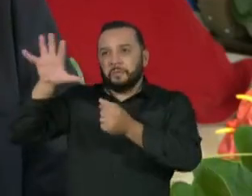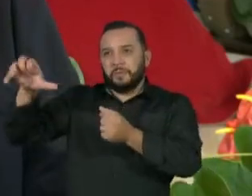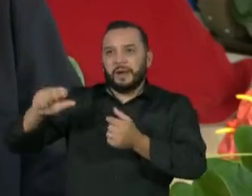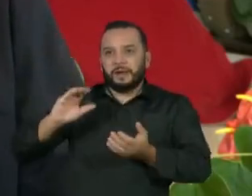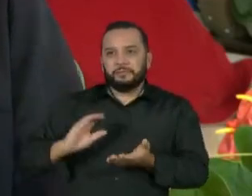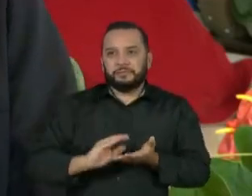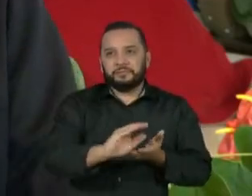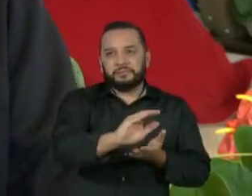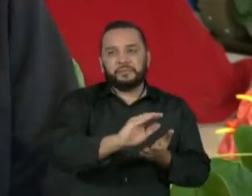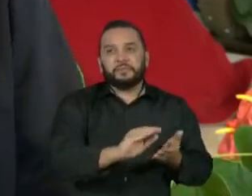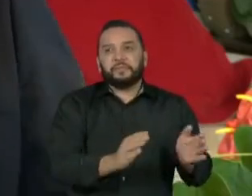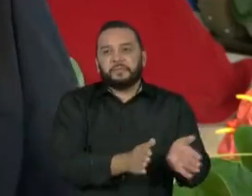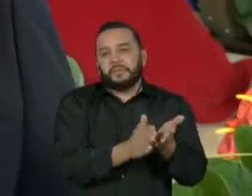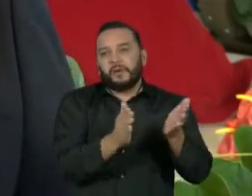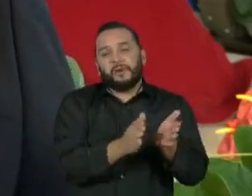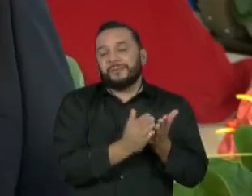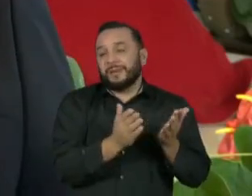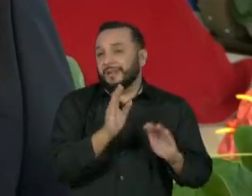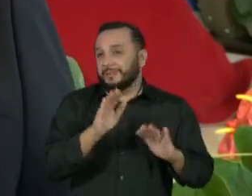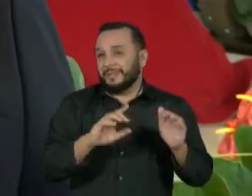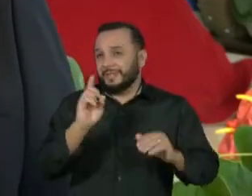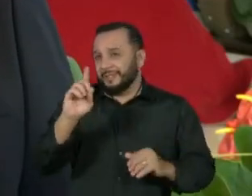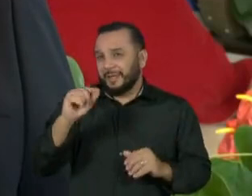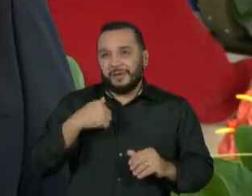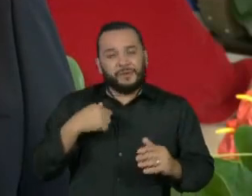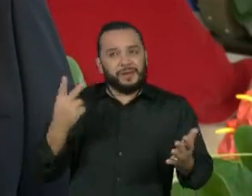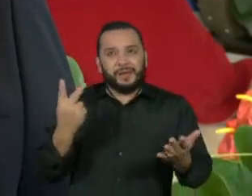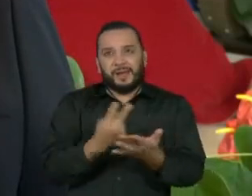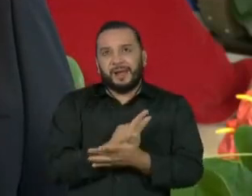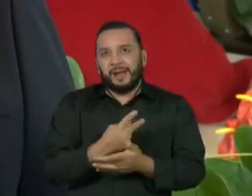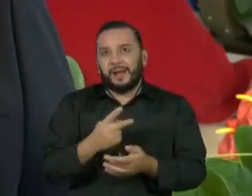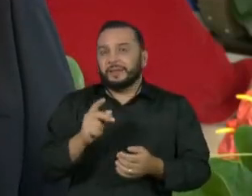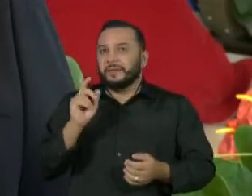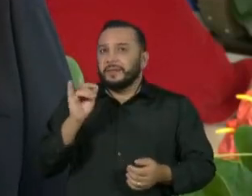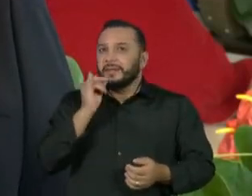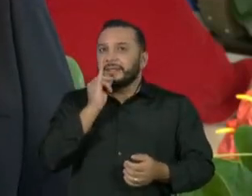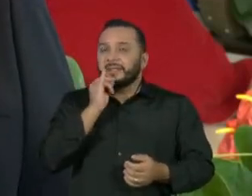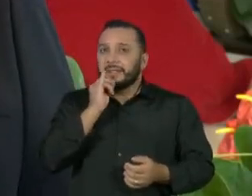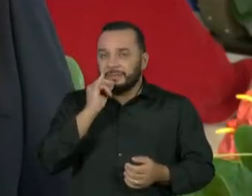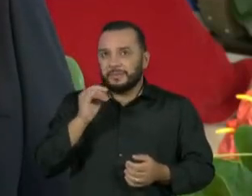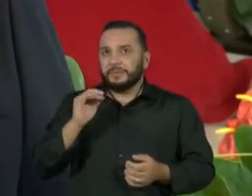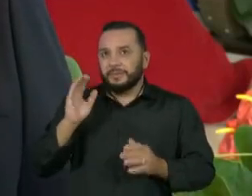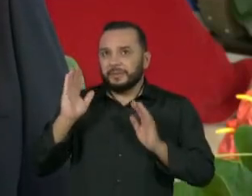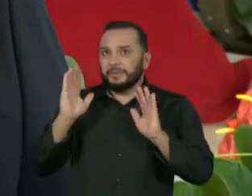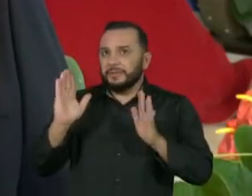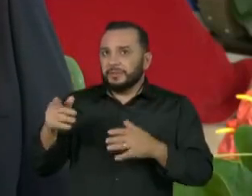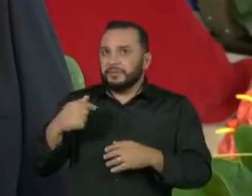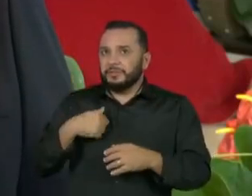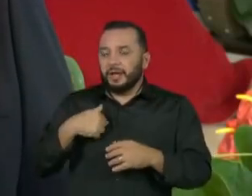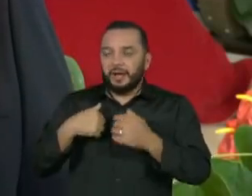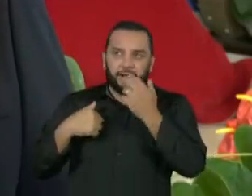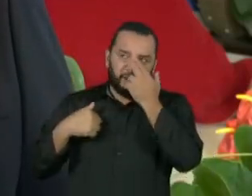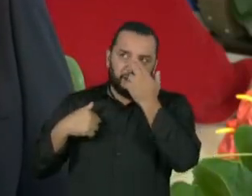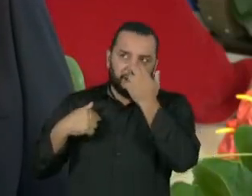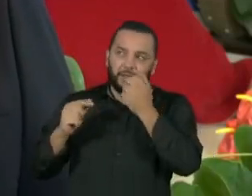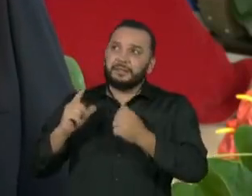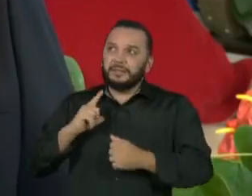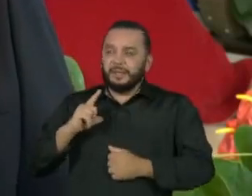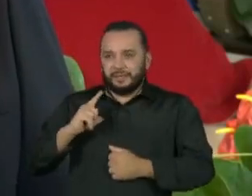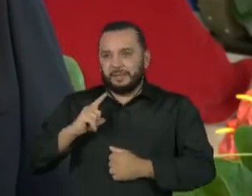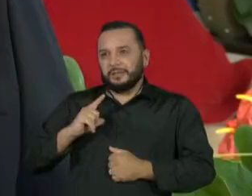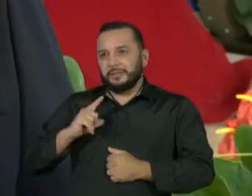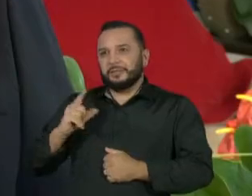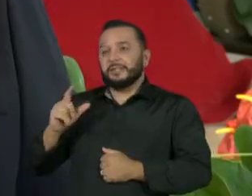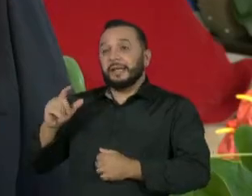E sim na direção errada da sociedade para aqueles que vivem as custas de favores do Estado.